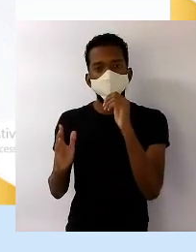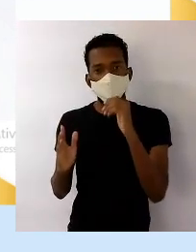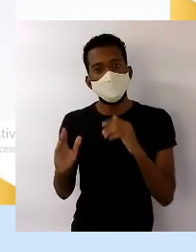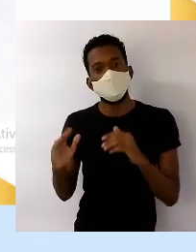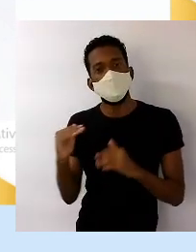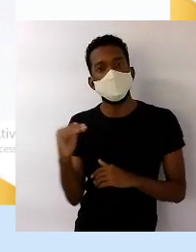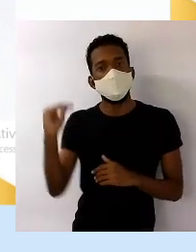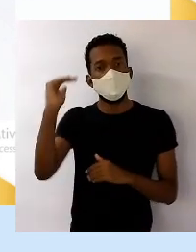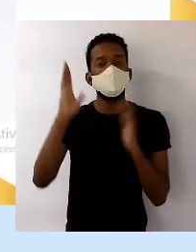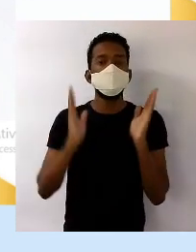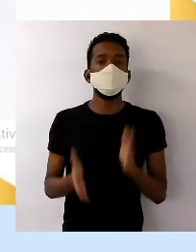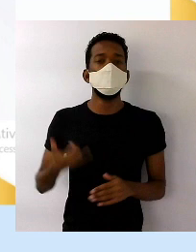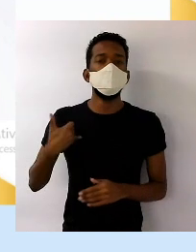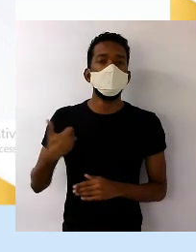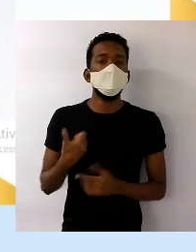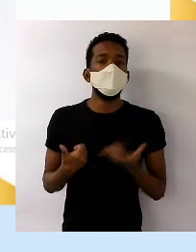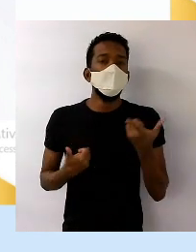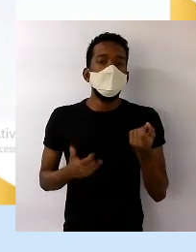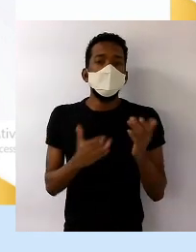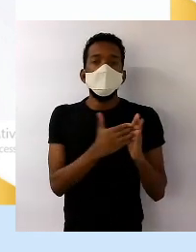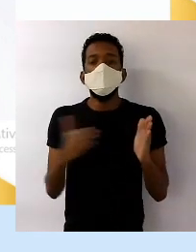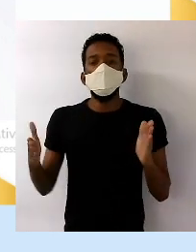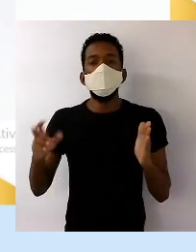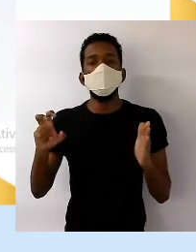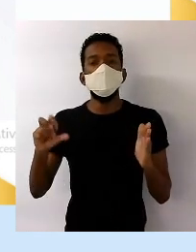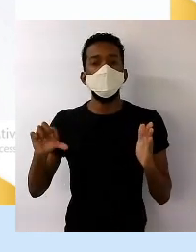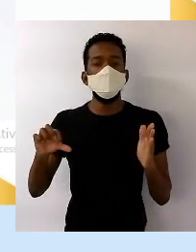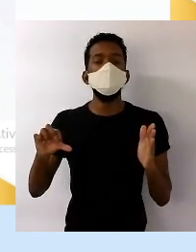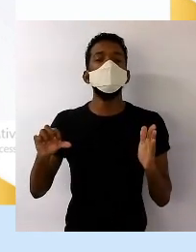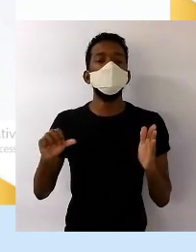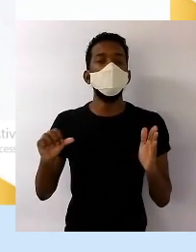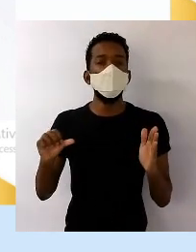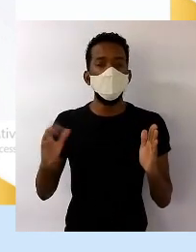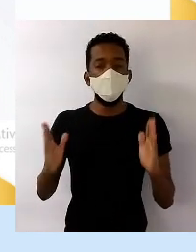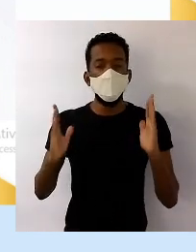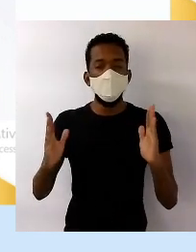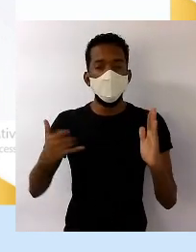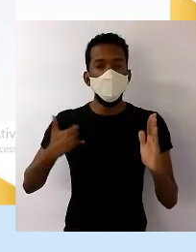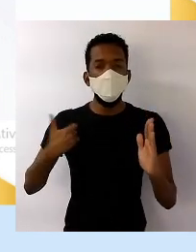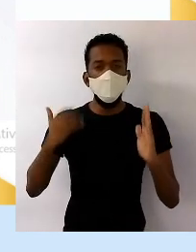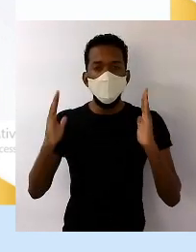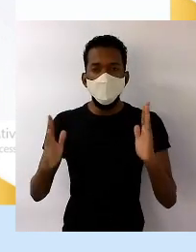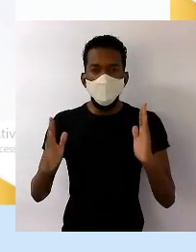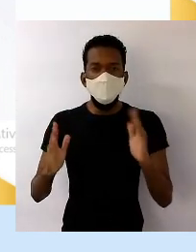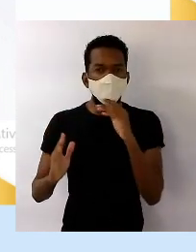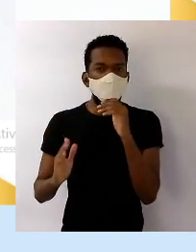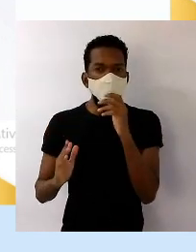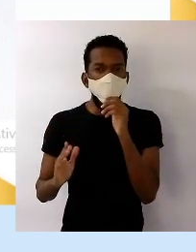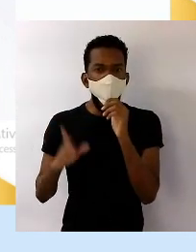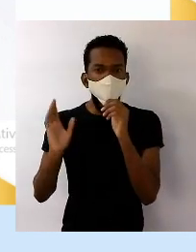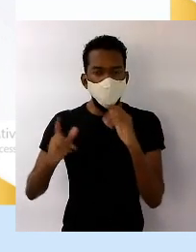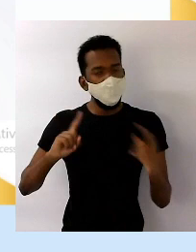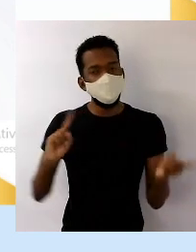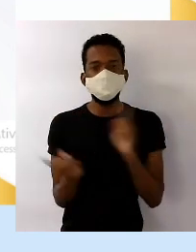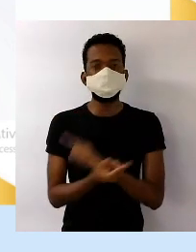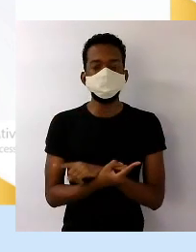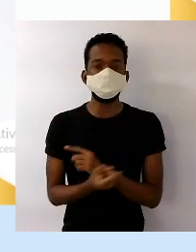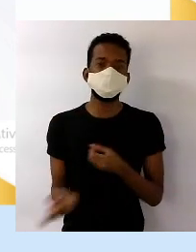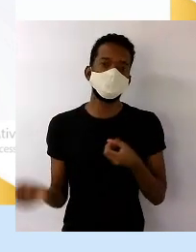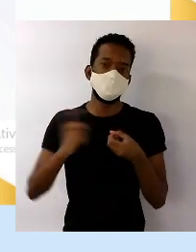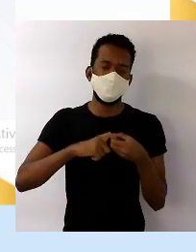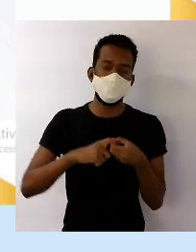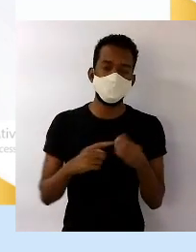adultas, que vai de 20 a 59 anos. Isso já foi invertido e isso voltou para a